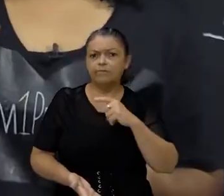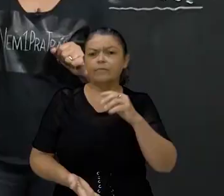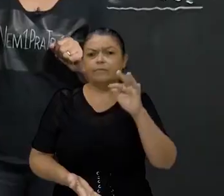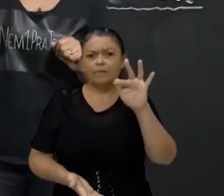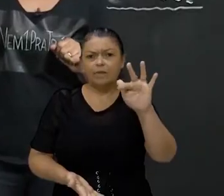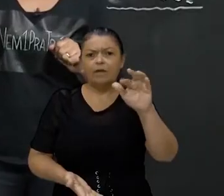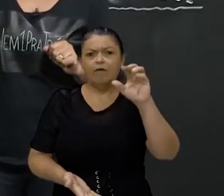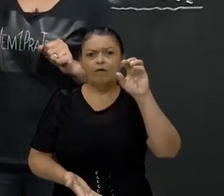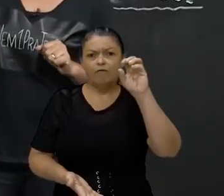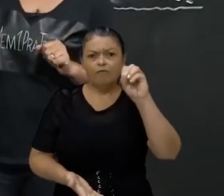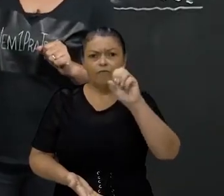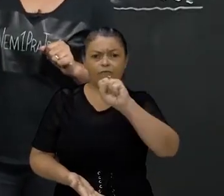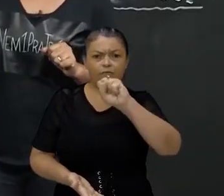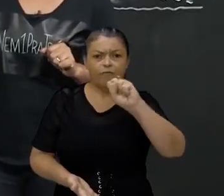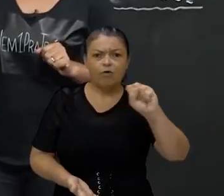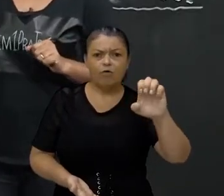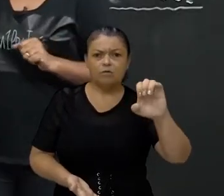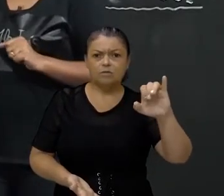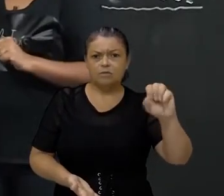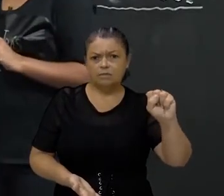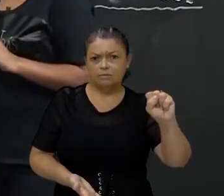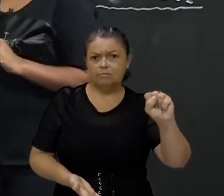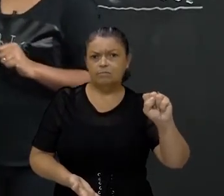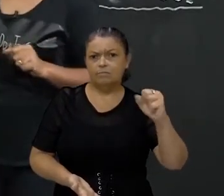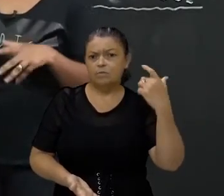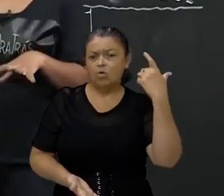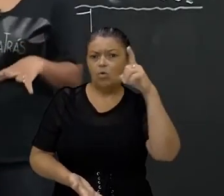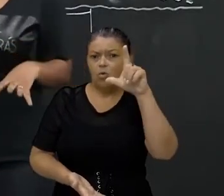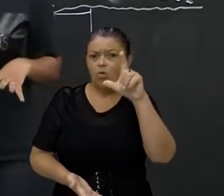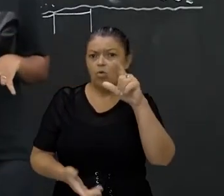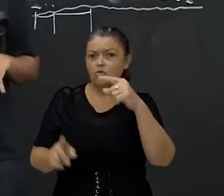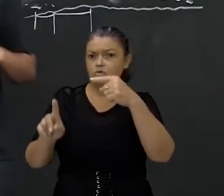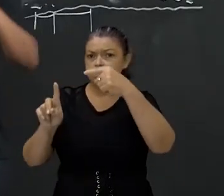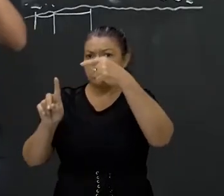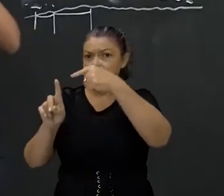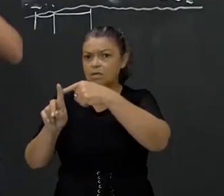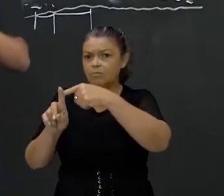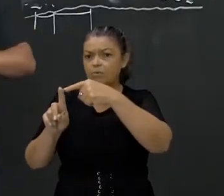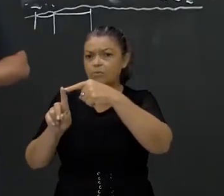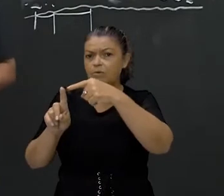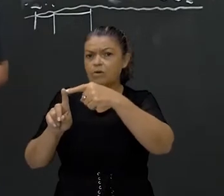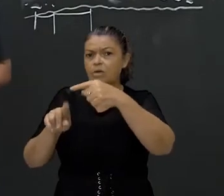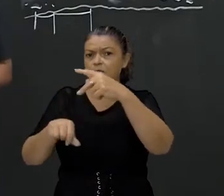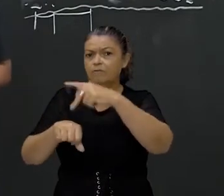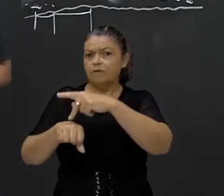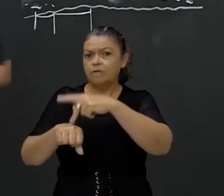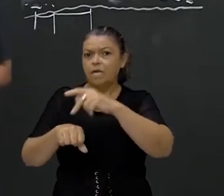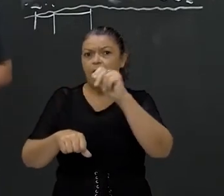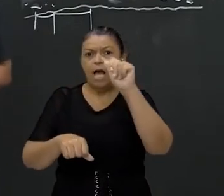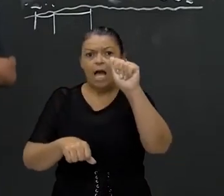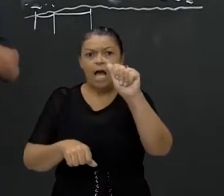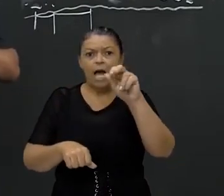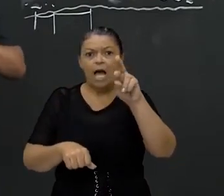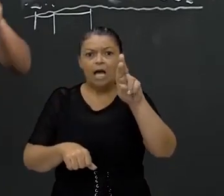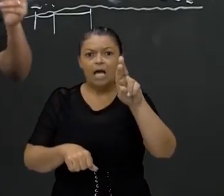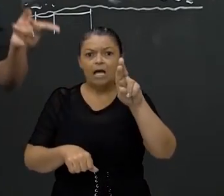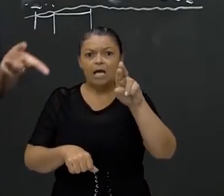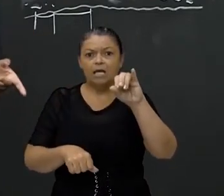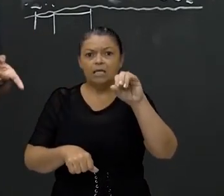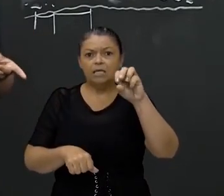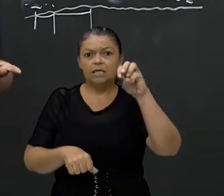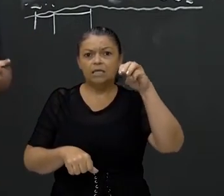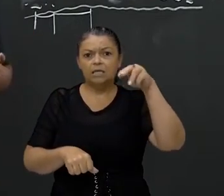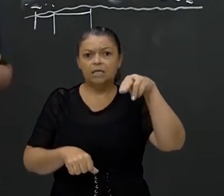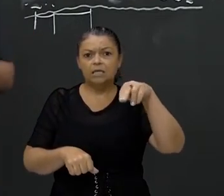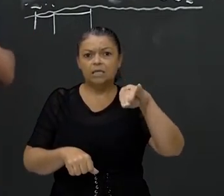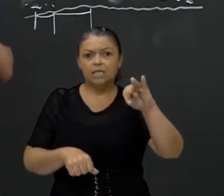E eu vou te trazer alguns exemplos de rochas sedimentares do cotidiano. O arenito é um deles, que vai dar